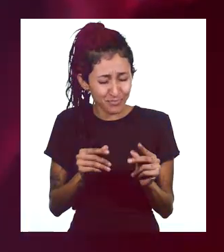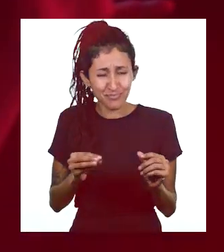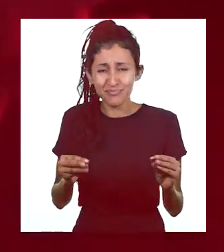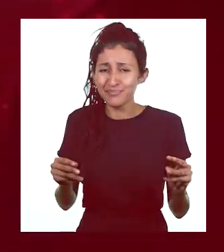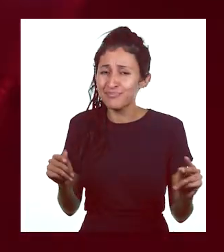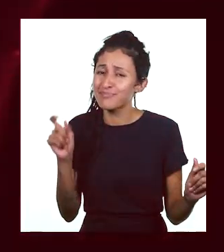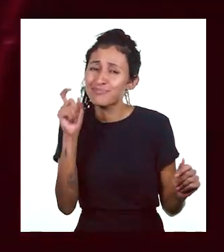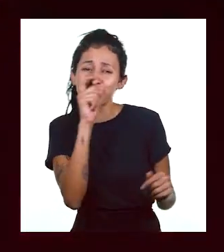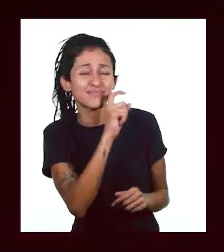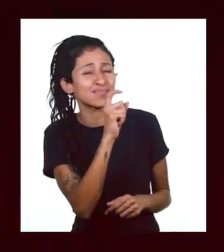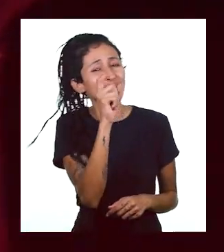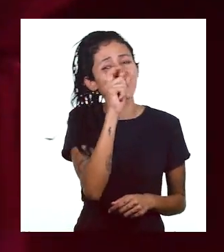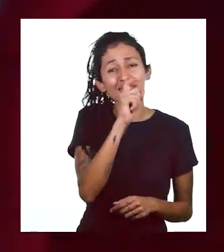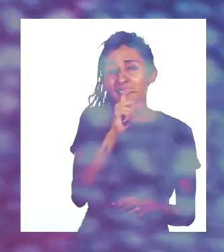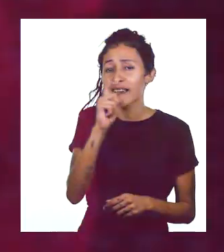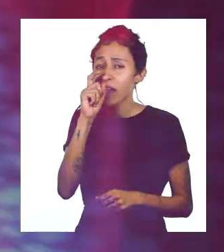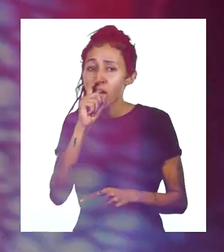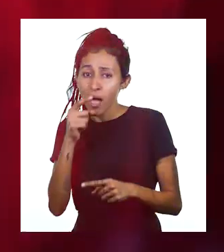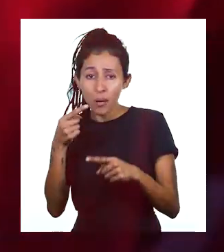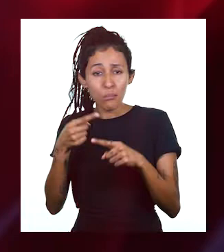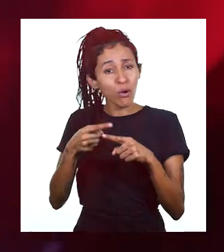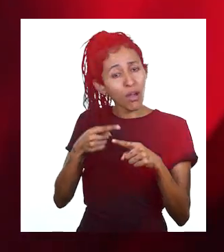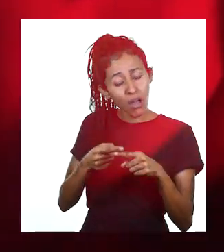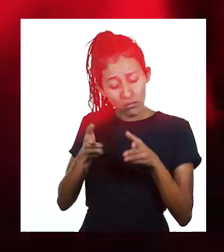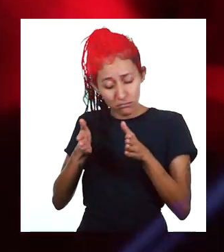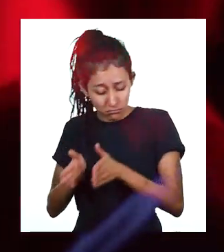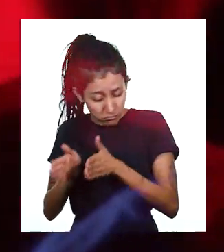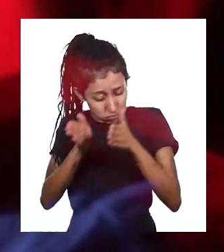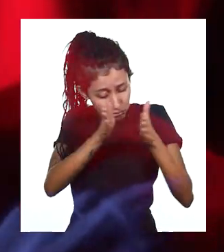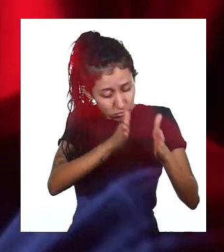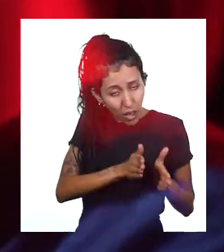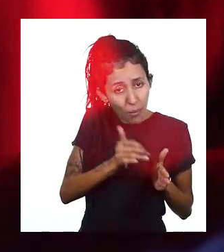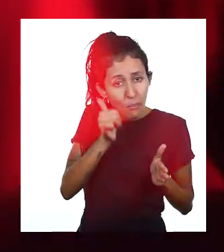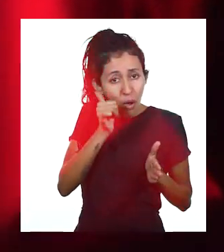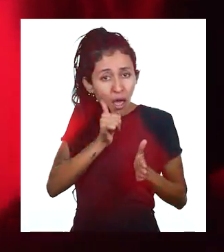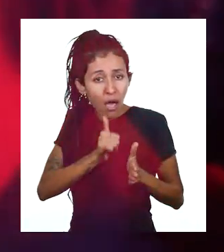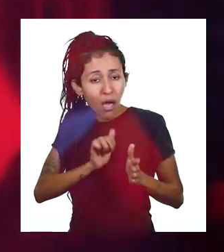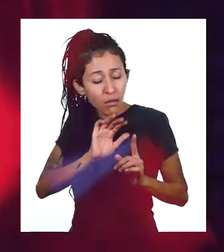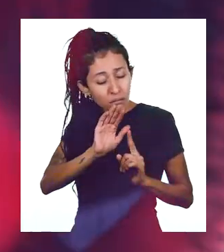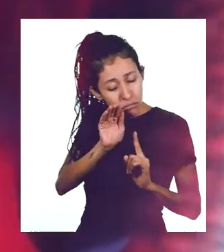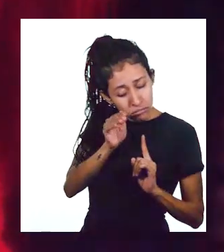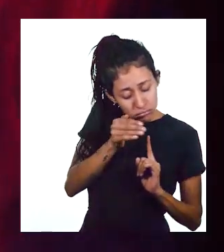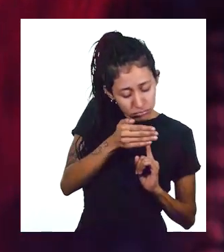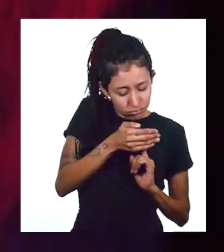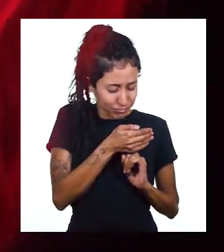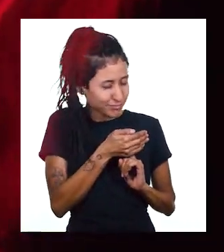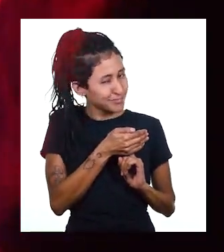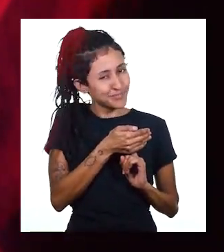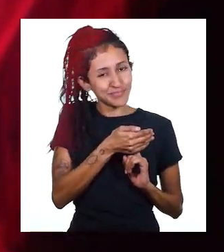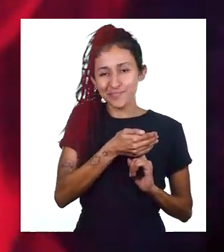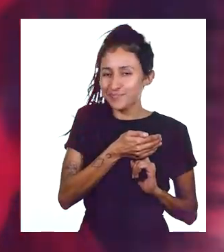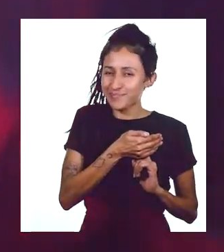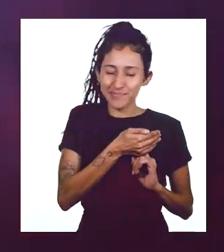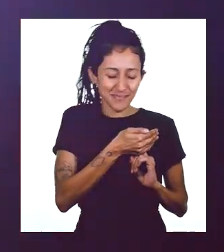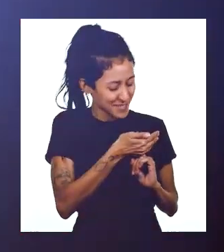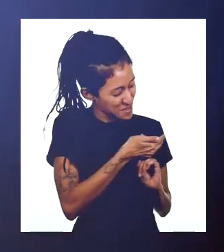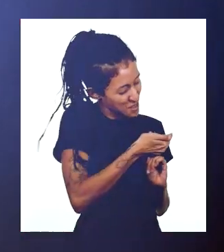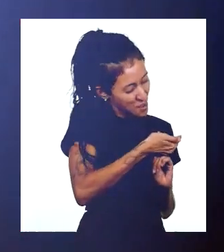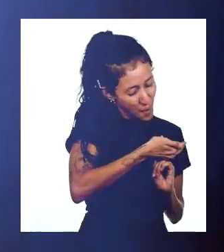De nada Minha porção mulher que até então se resguardará